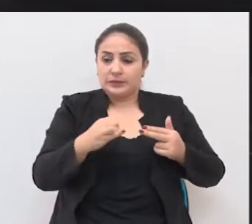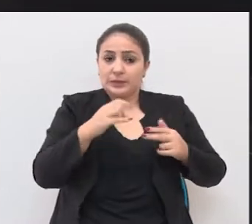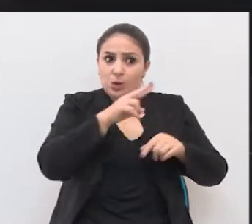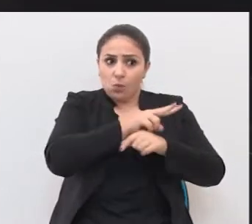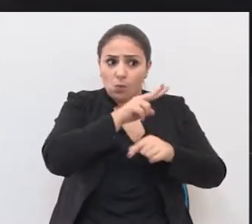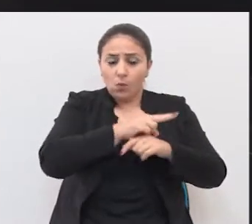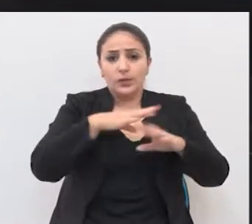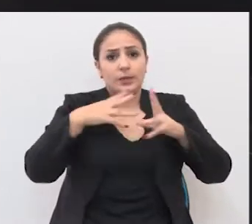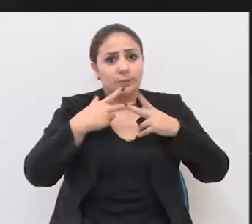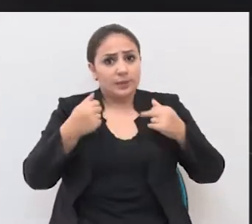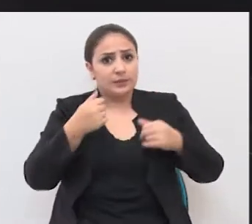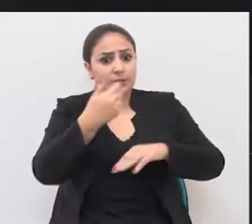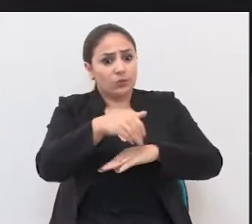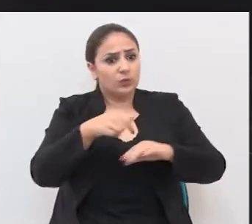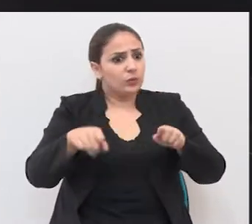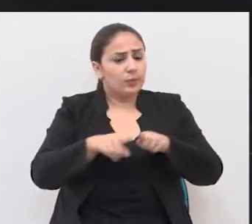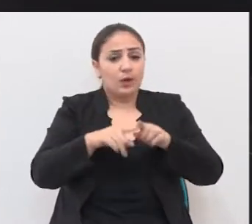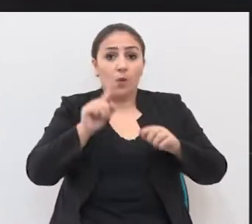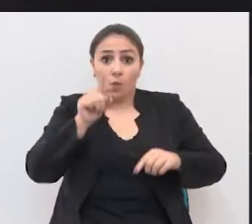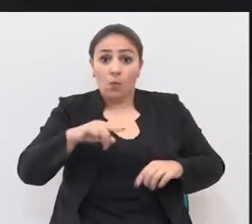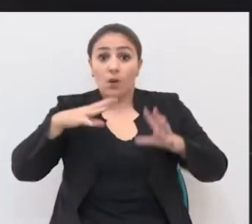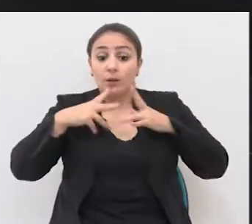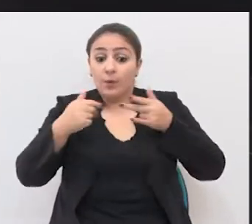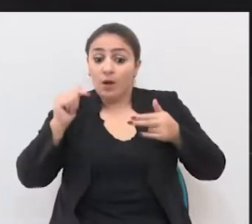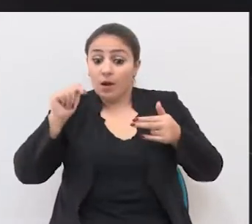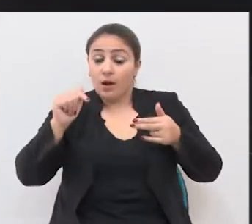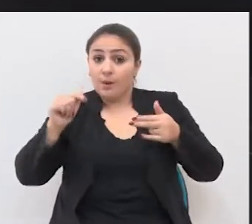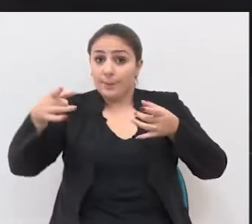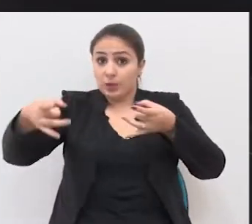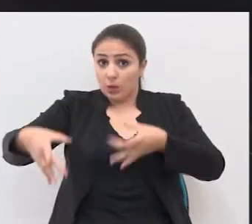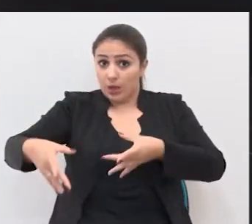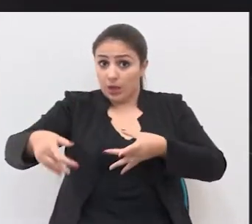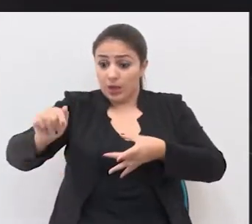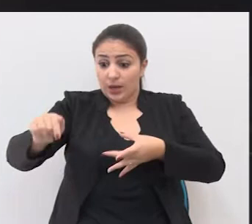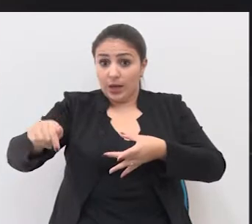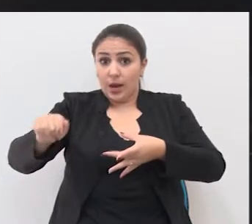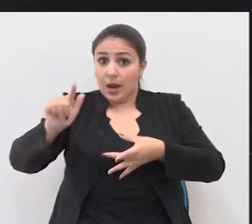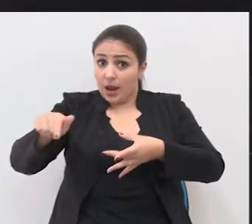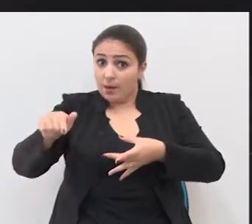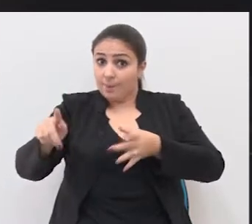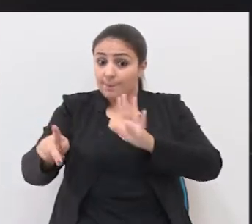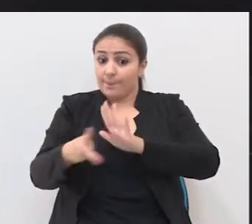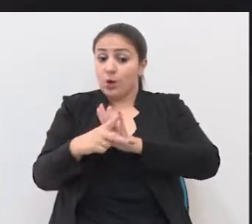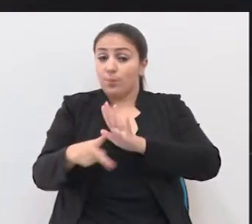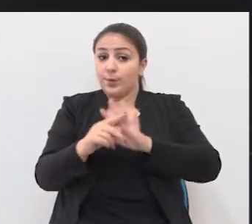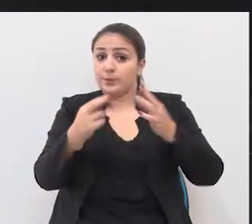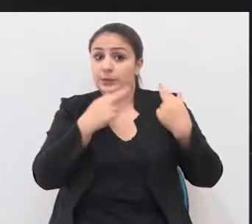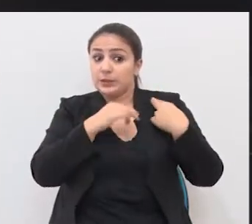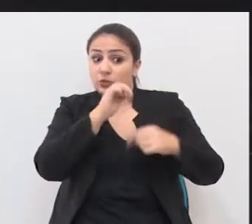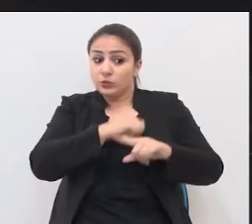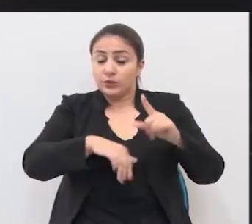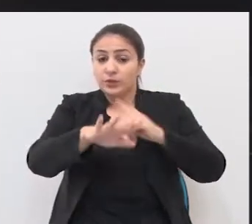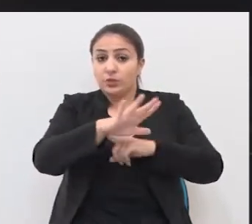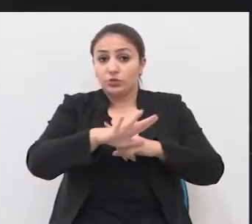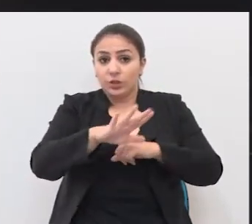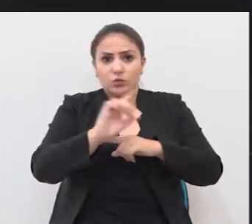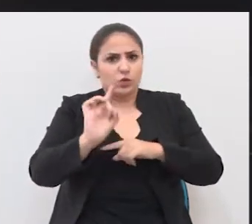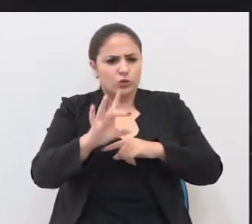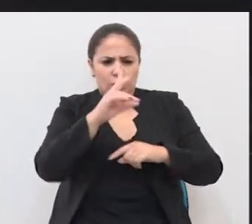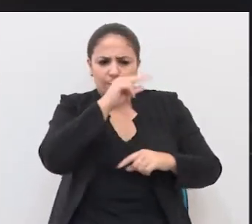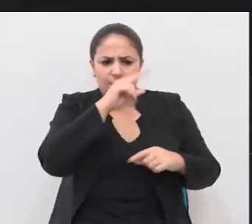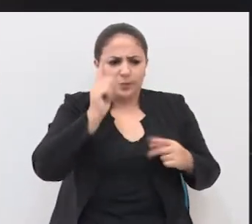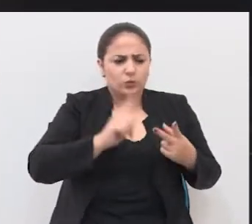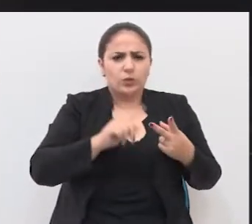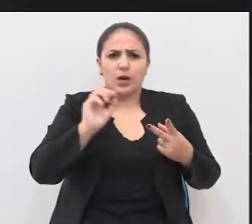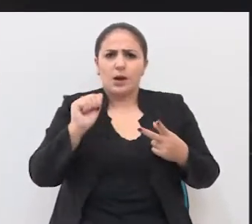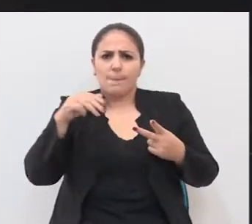é negligente com o animal de rua. O animal abandonado é responsabilidade de toda a sociedade.